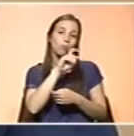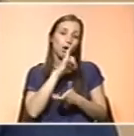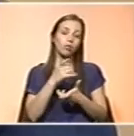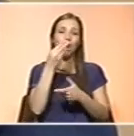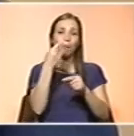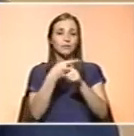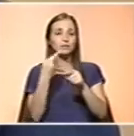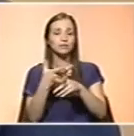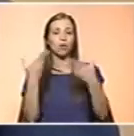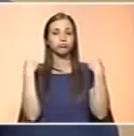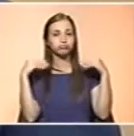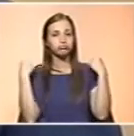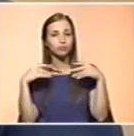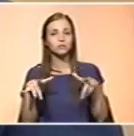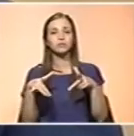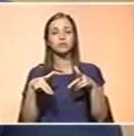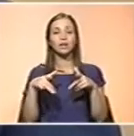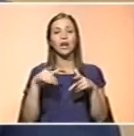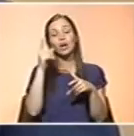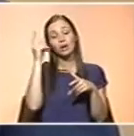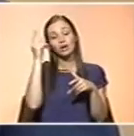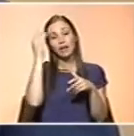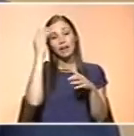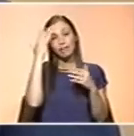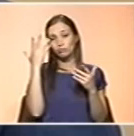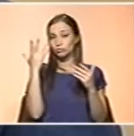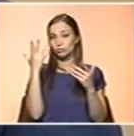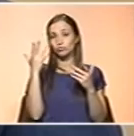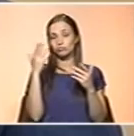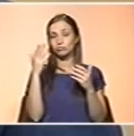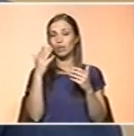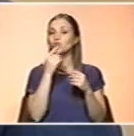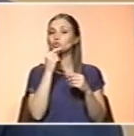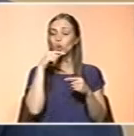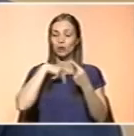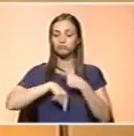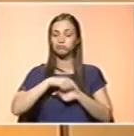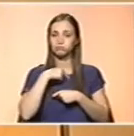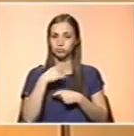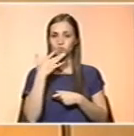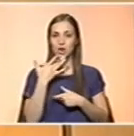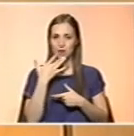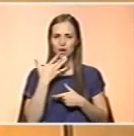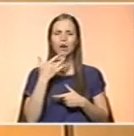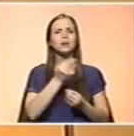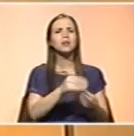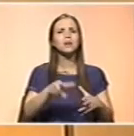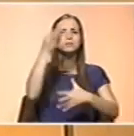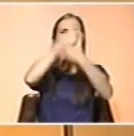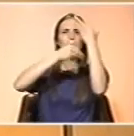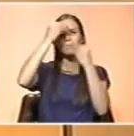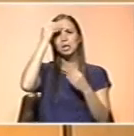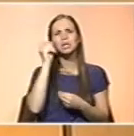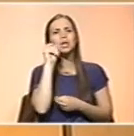com a atividade física e também com os valores da glicose no sangue. As crianças, geralmente, aprendem estas coisas com facilidade,